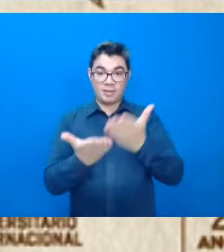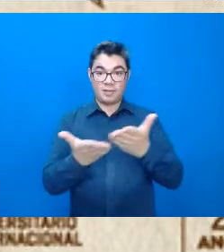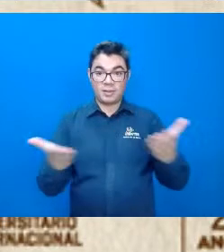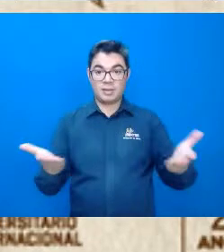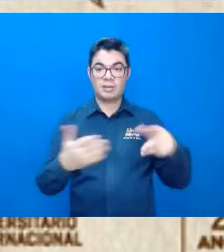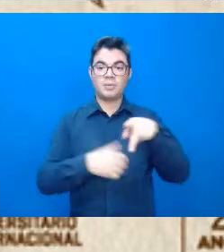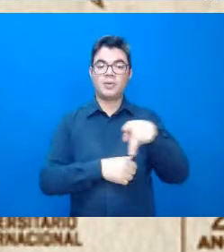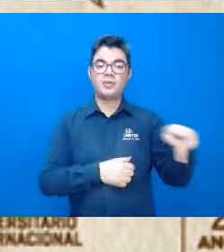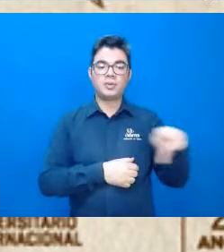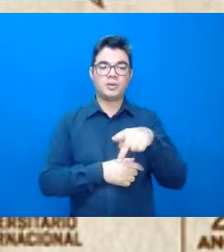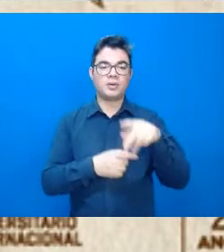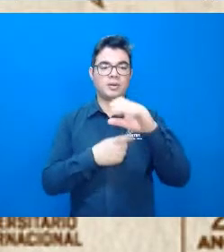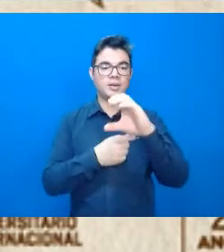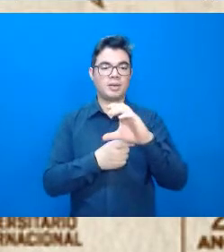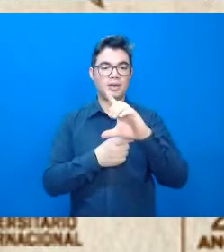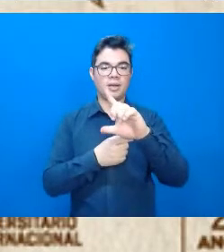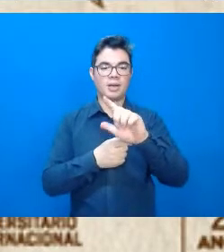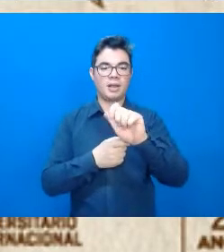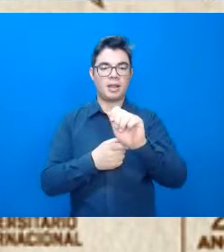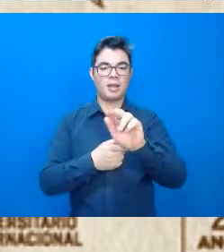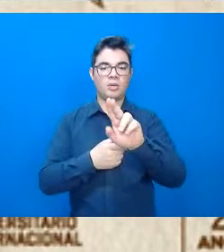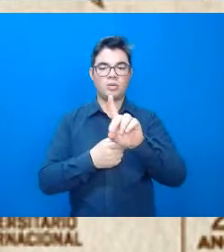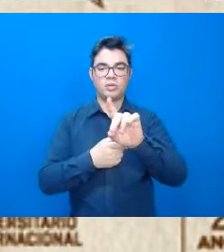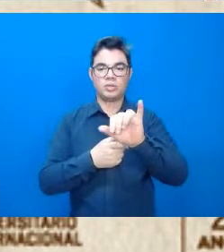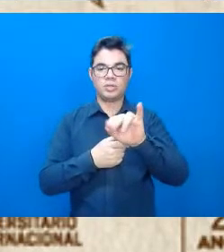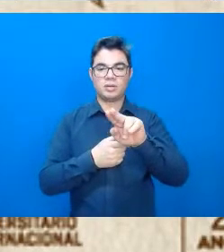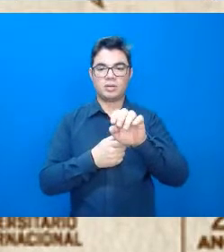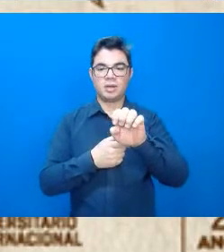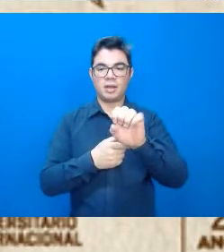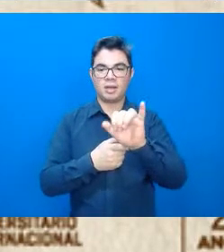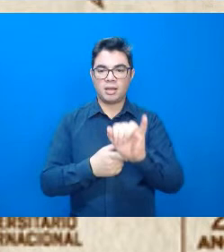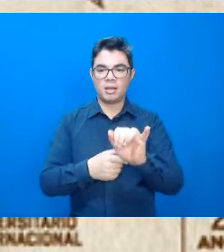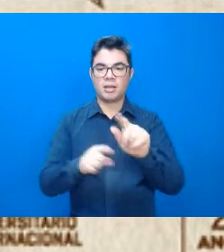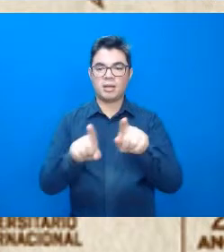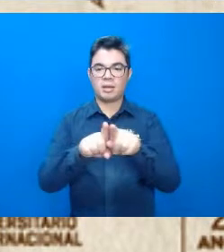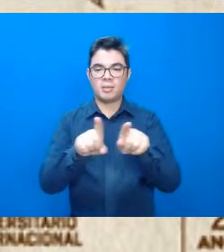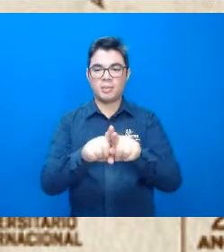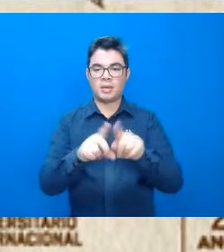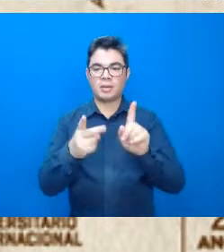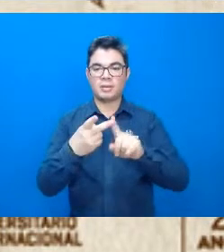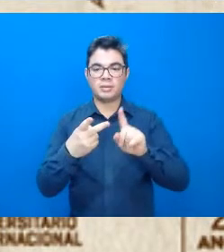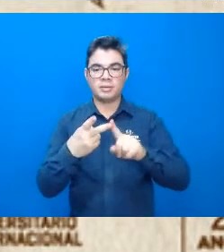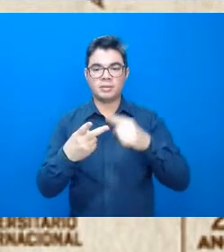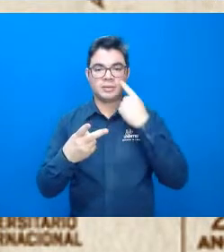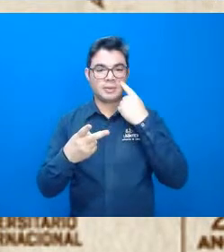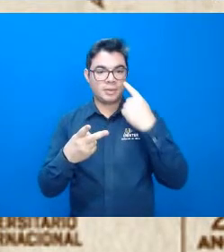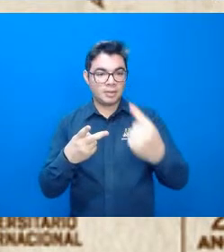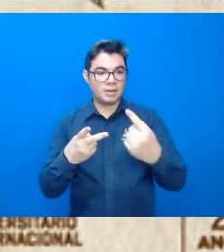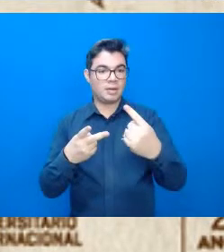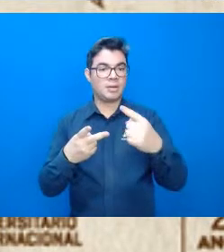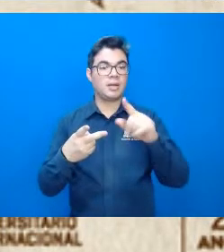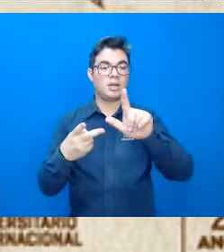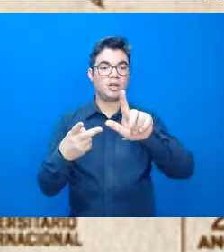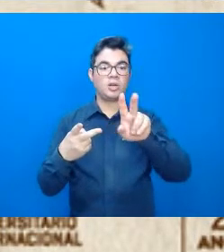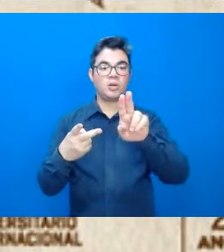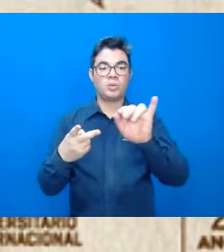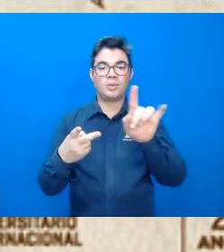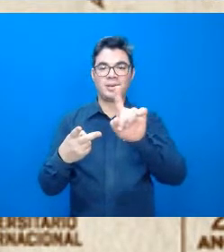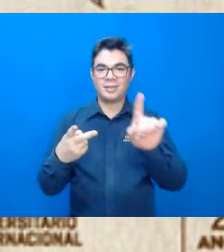Claudinei, professor, seja muito bem-vindo. Então, o professor doutor Claudinei Taborda da Silveira, né,